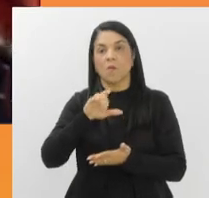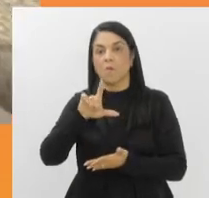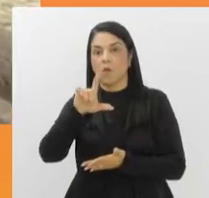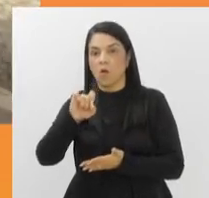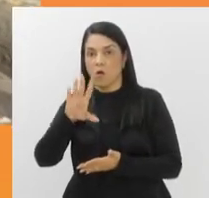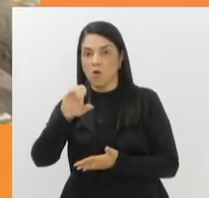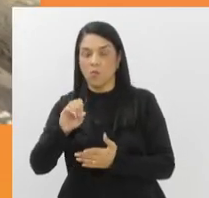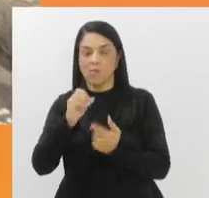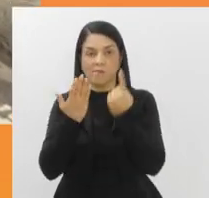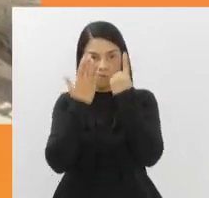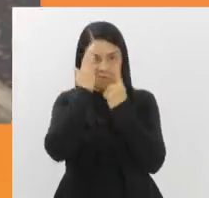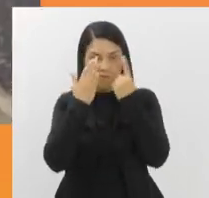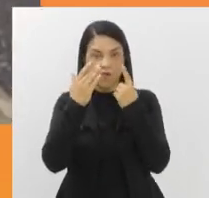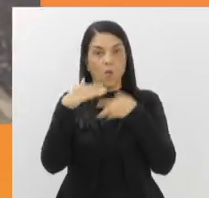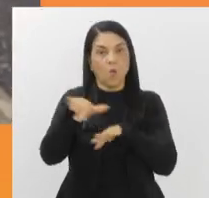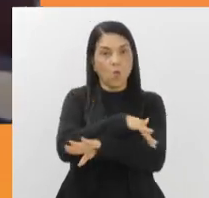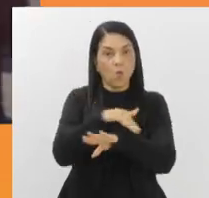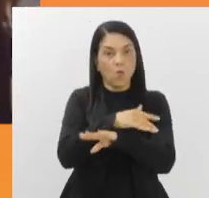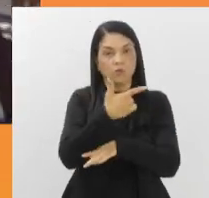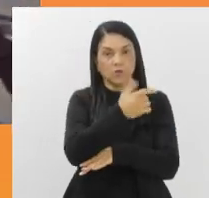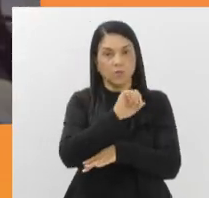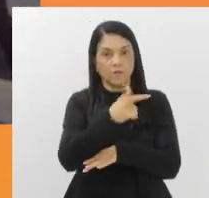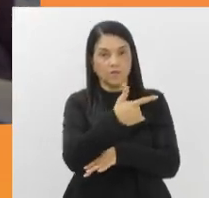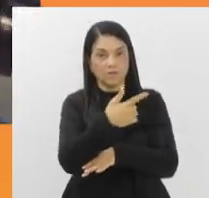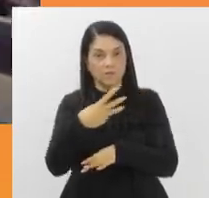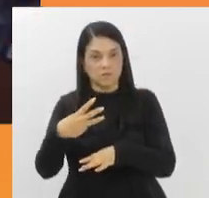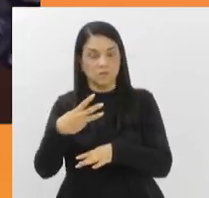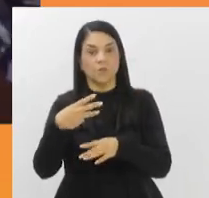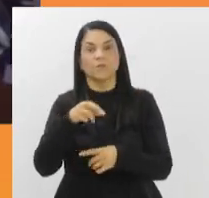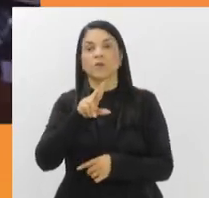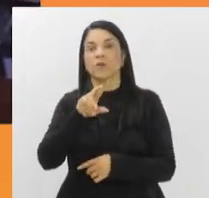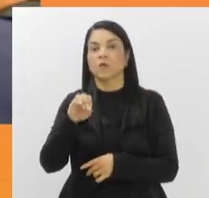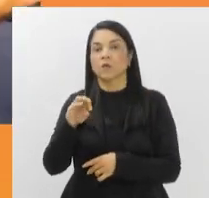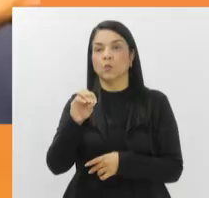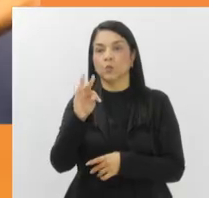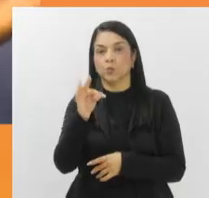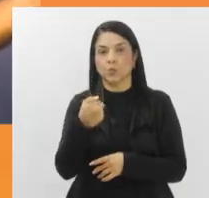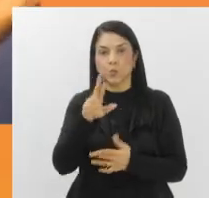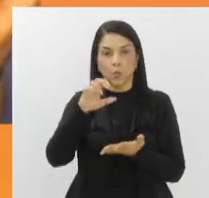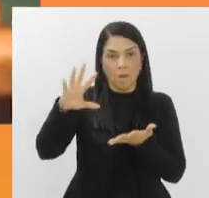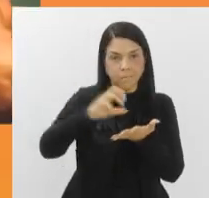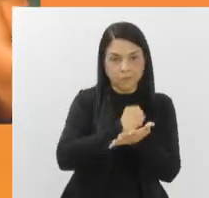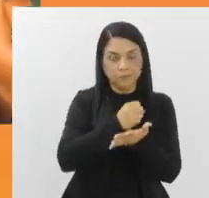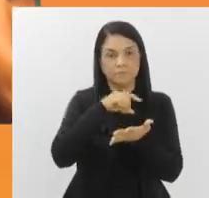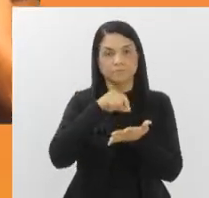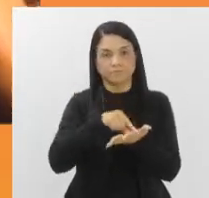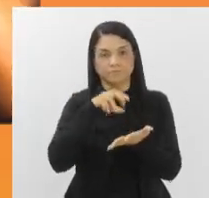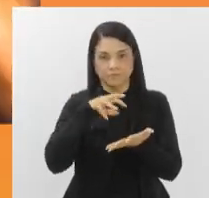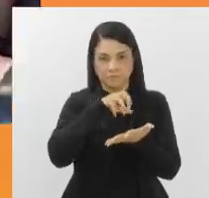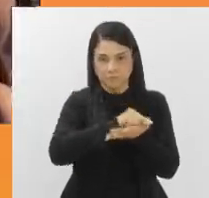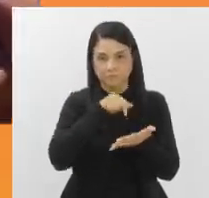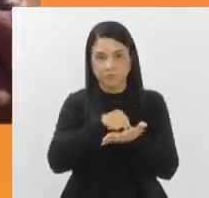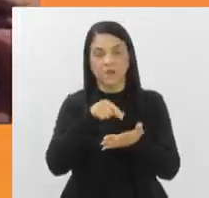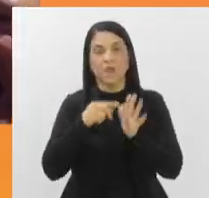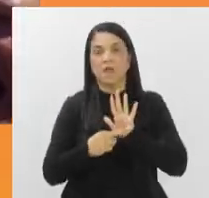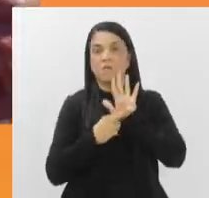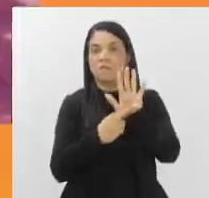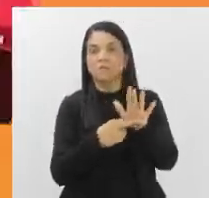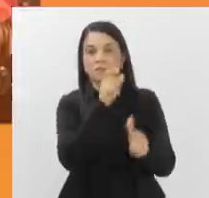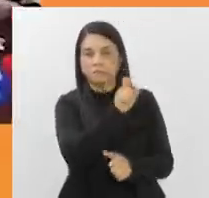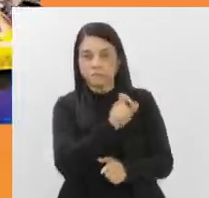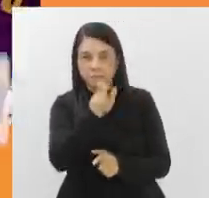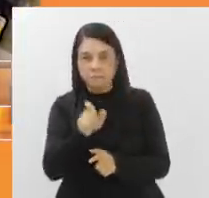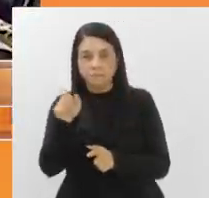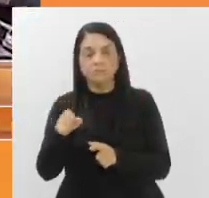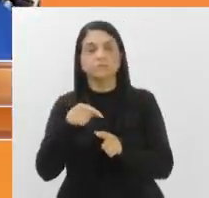rua 2025. A RioTour está fazendo o cadastramento das agremiações. Os representantes dos blocos têm até o dia 12 de